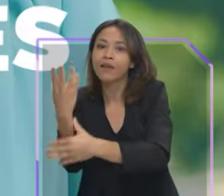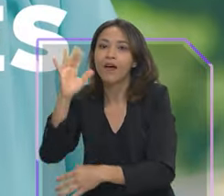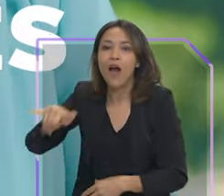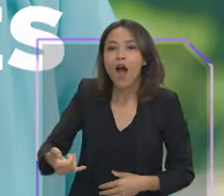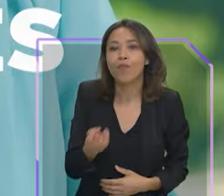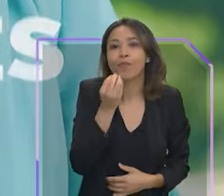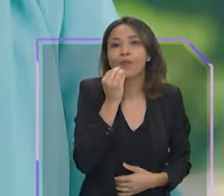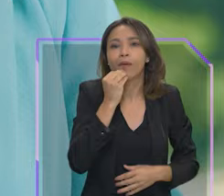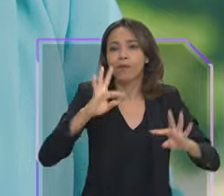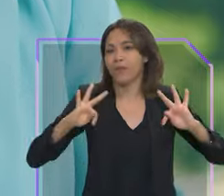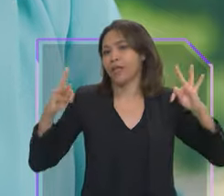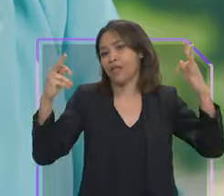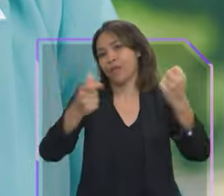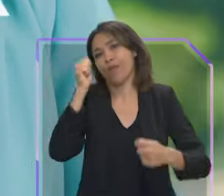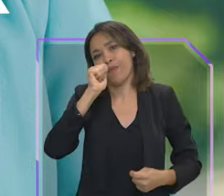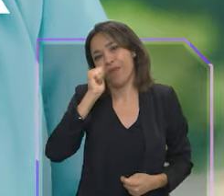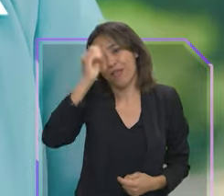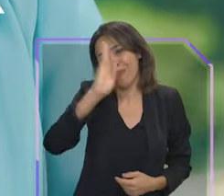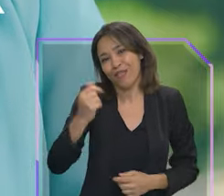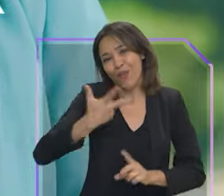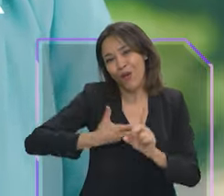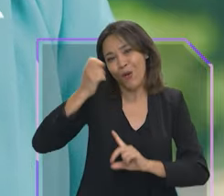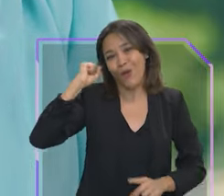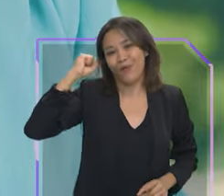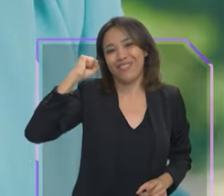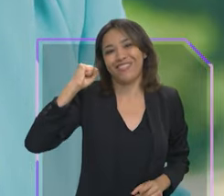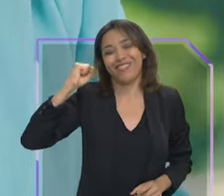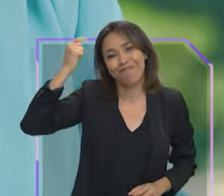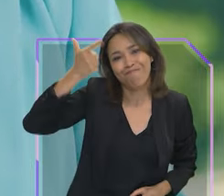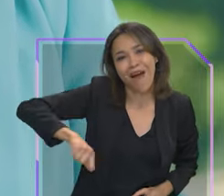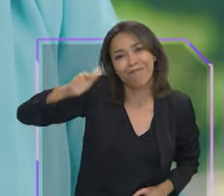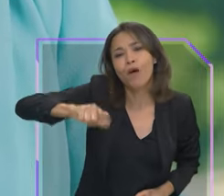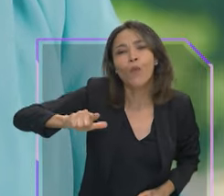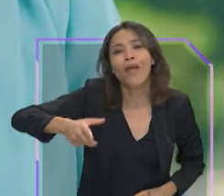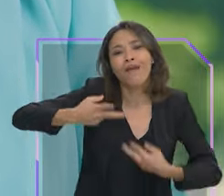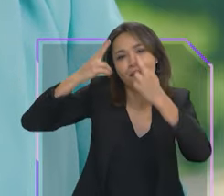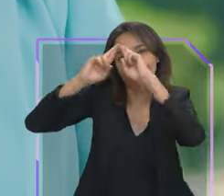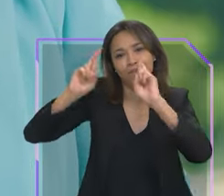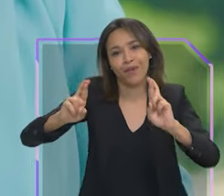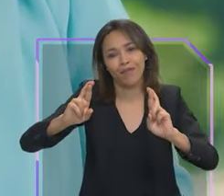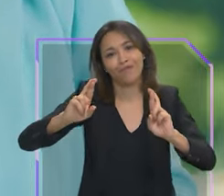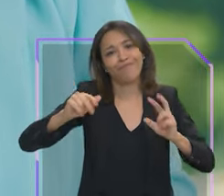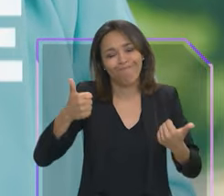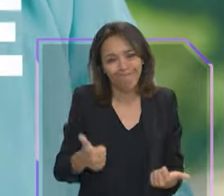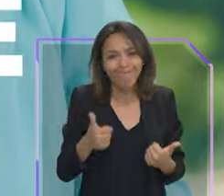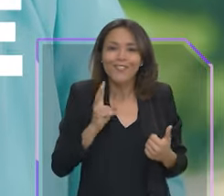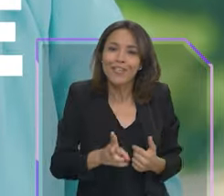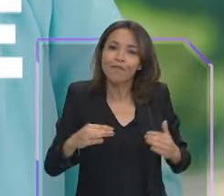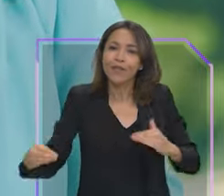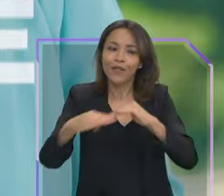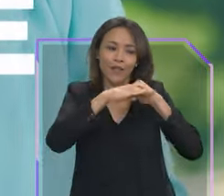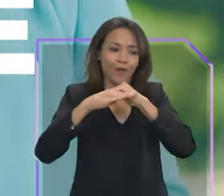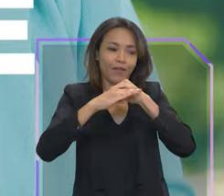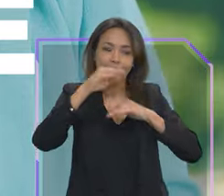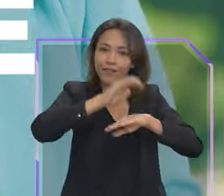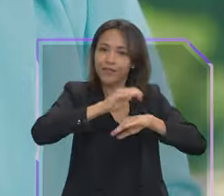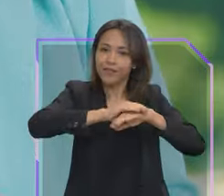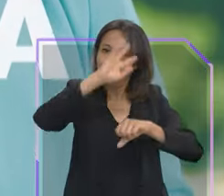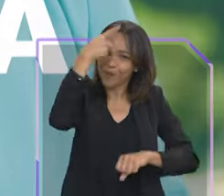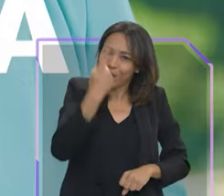criando oportunidades para que toda mulher brasileira conquiste cada vez mais respeito, dignidade,